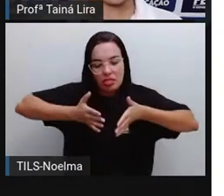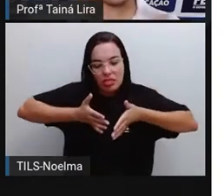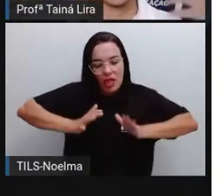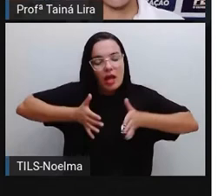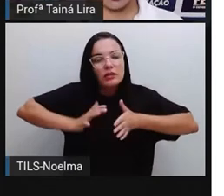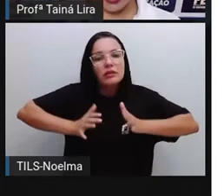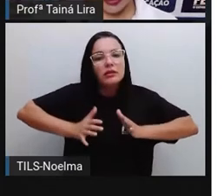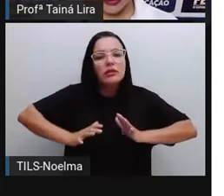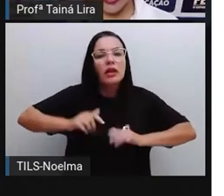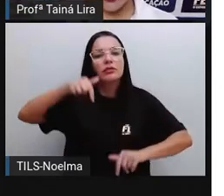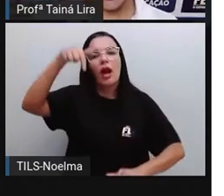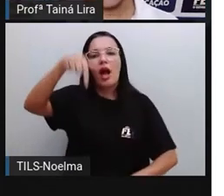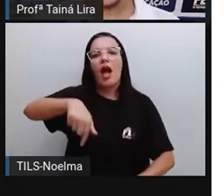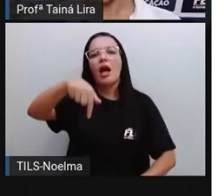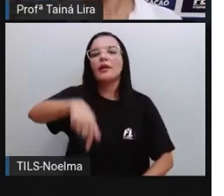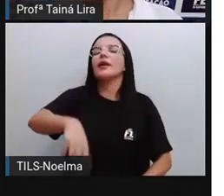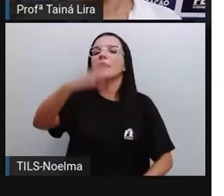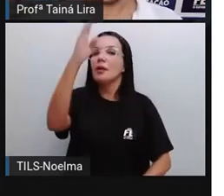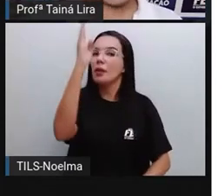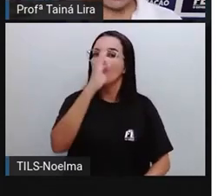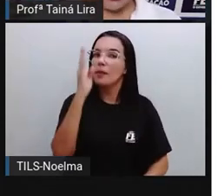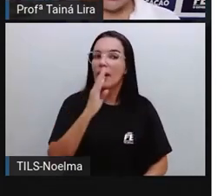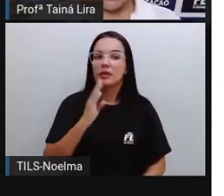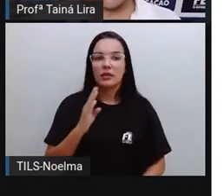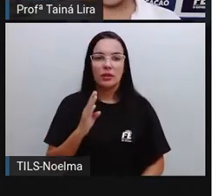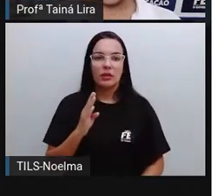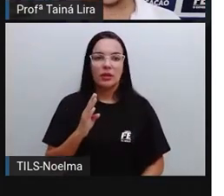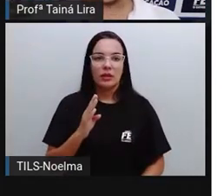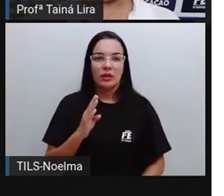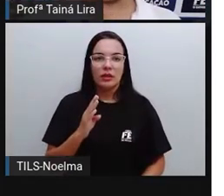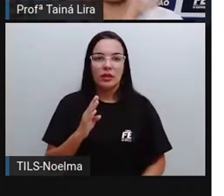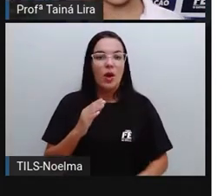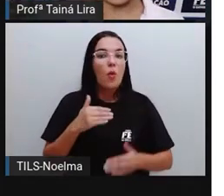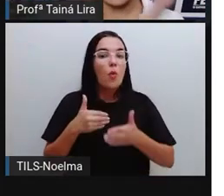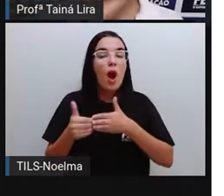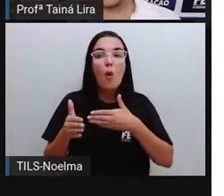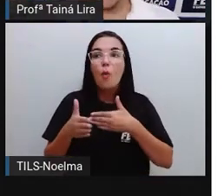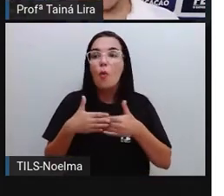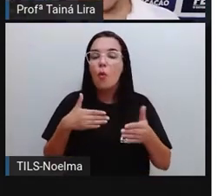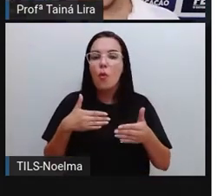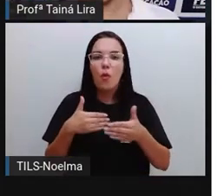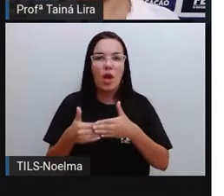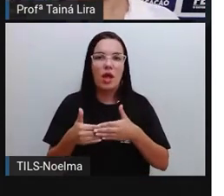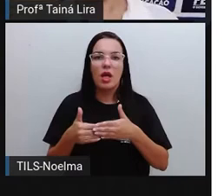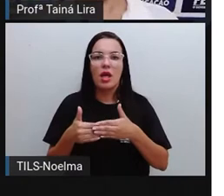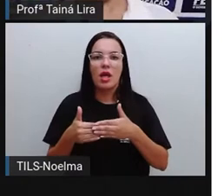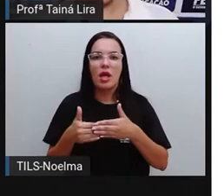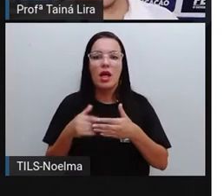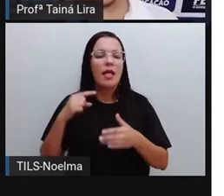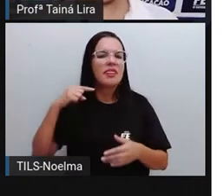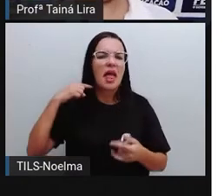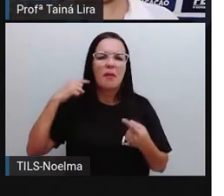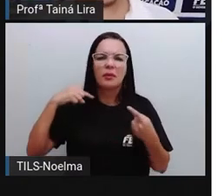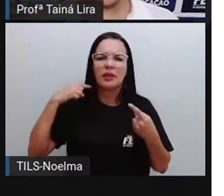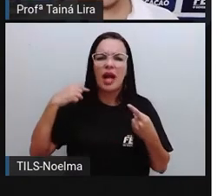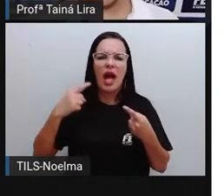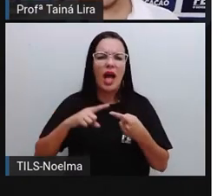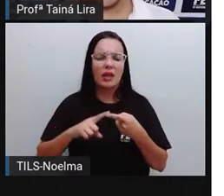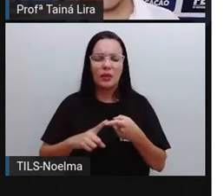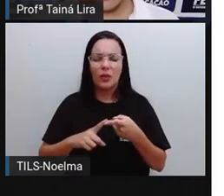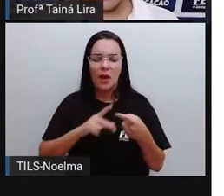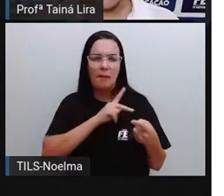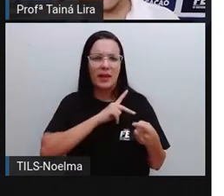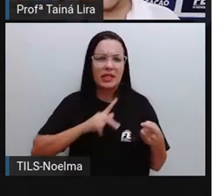qualquer município aqui no Brasil, e não só prefeito, tá, qualquer cargo, quando a gente fala aí que vai ter eleição para